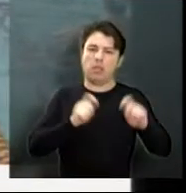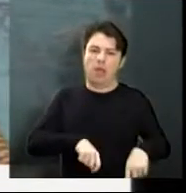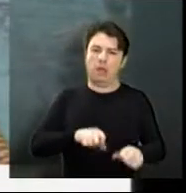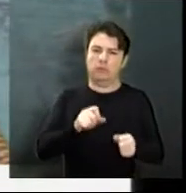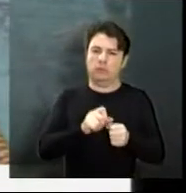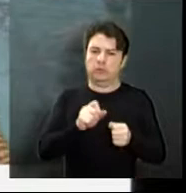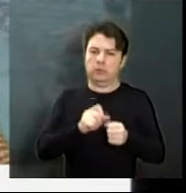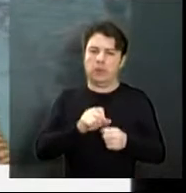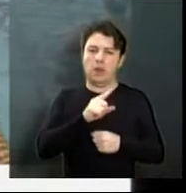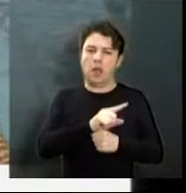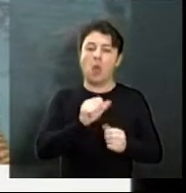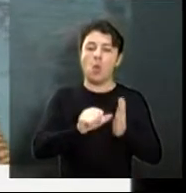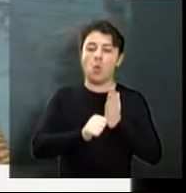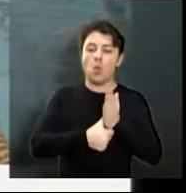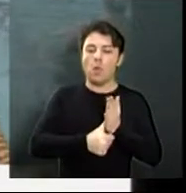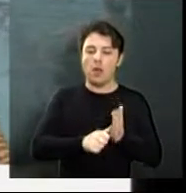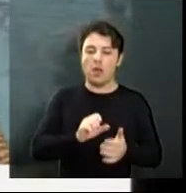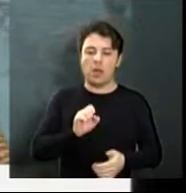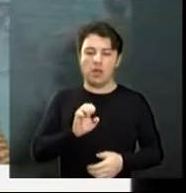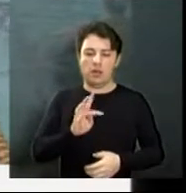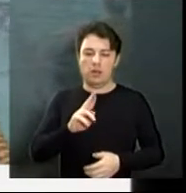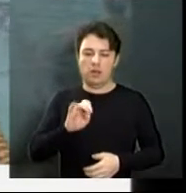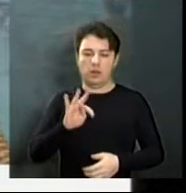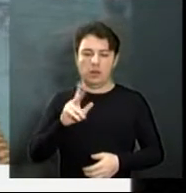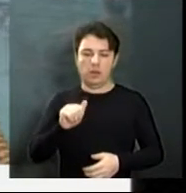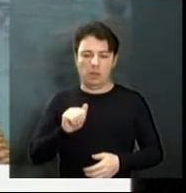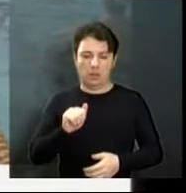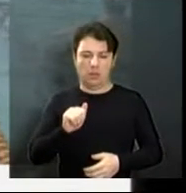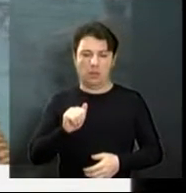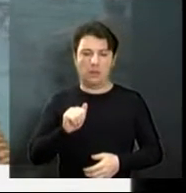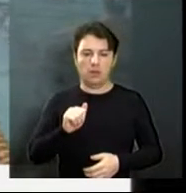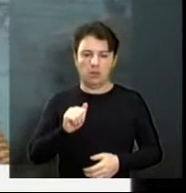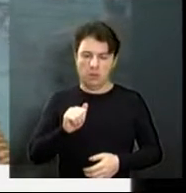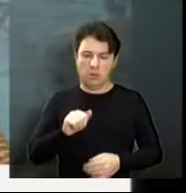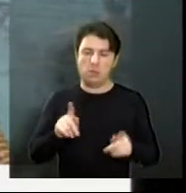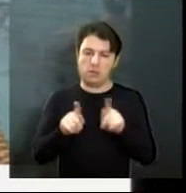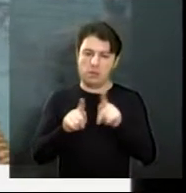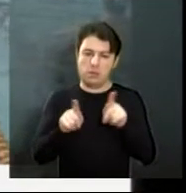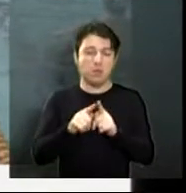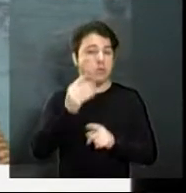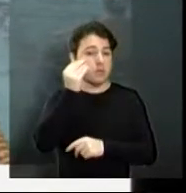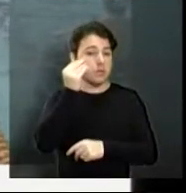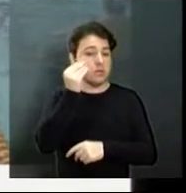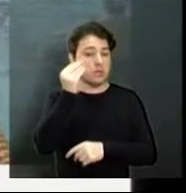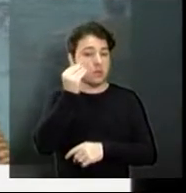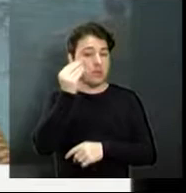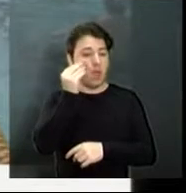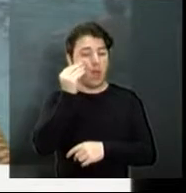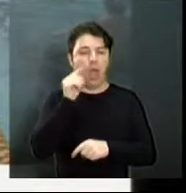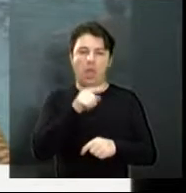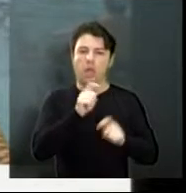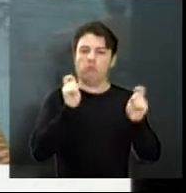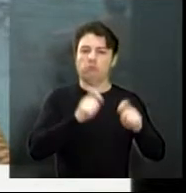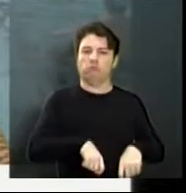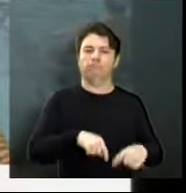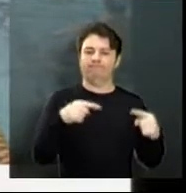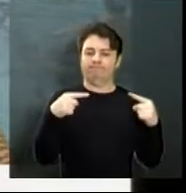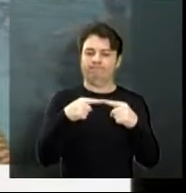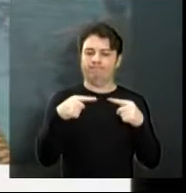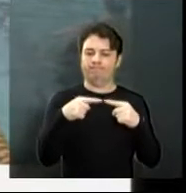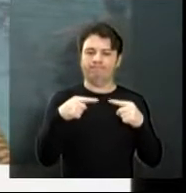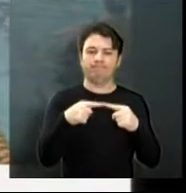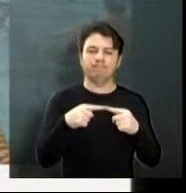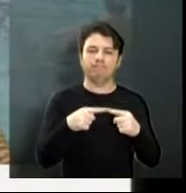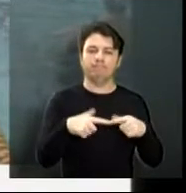Estrela são compatíveis com as piscinas do complexo para tentarmos, o mais rápido possível, colocar em